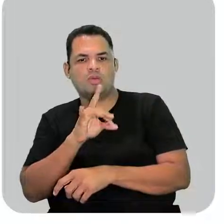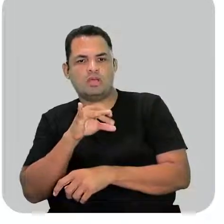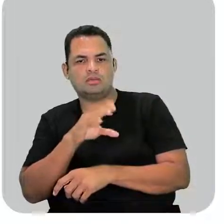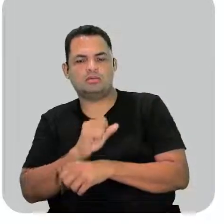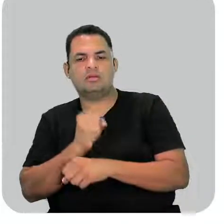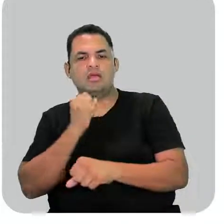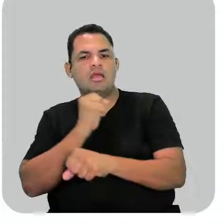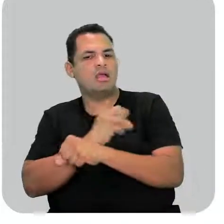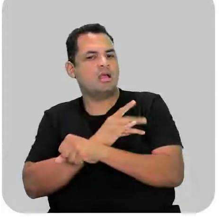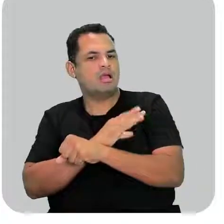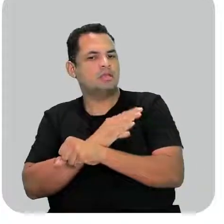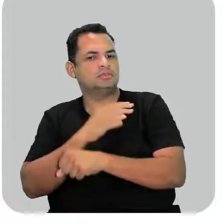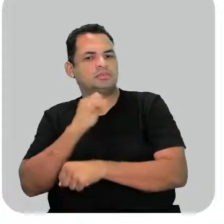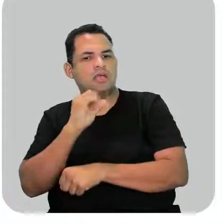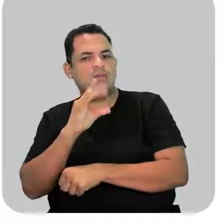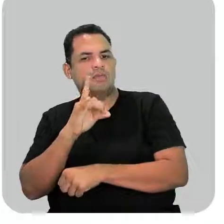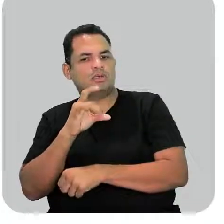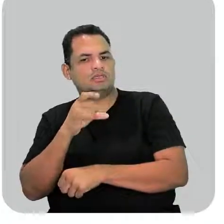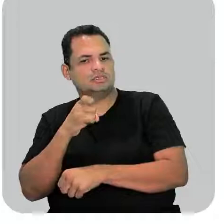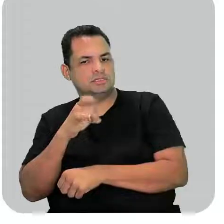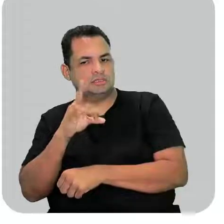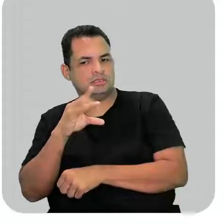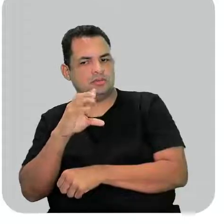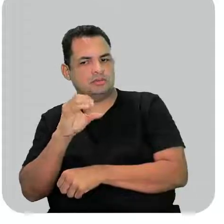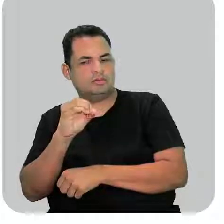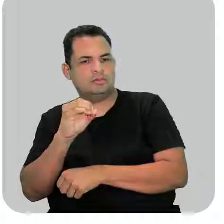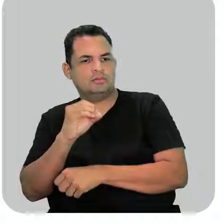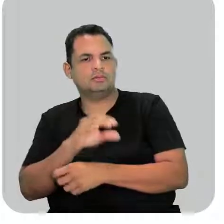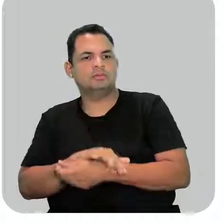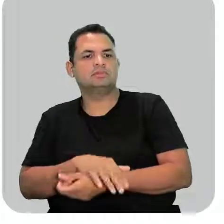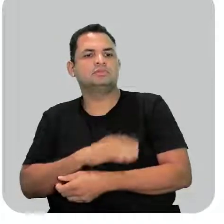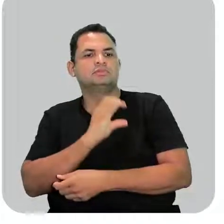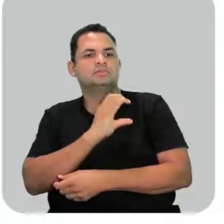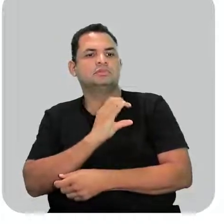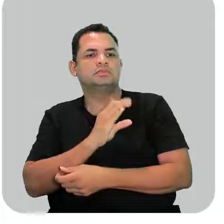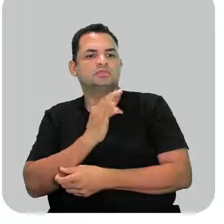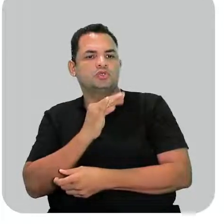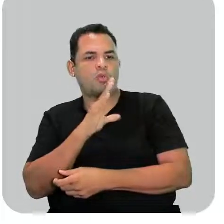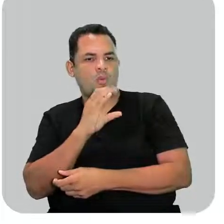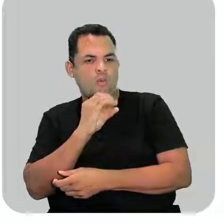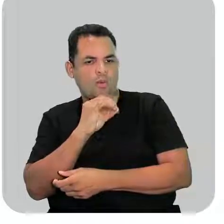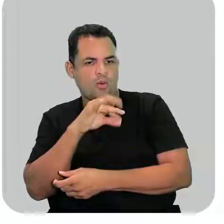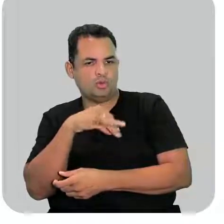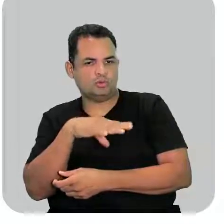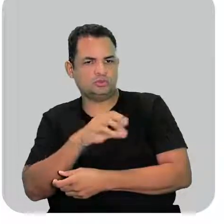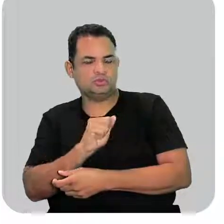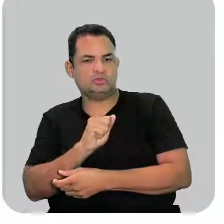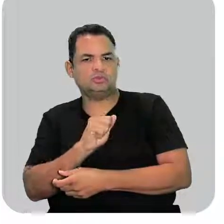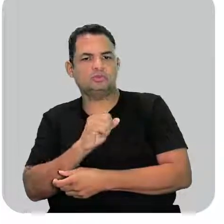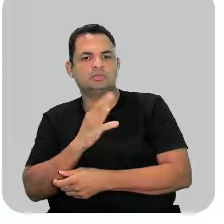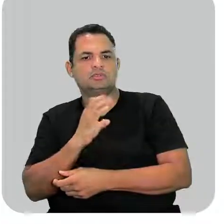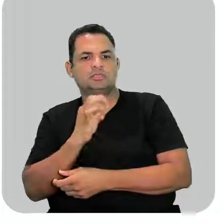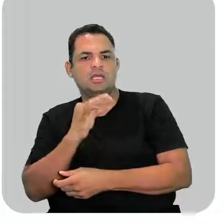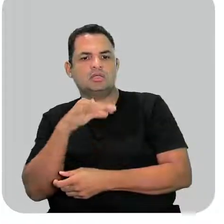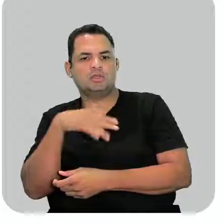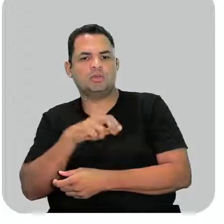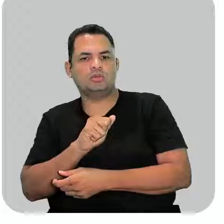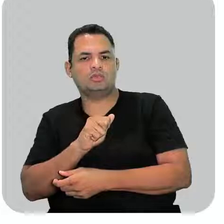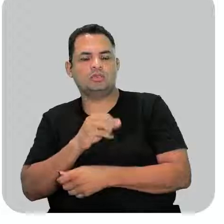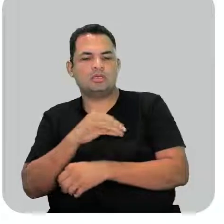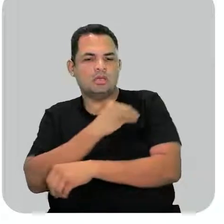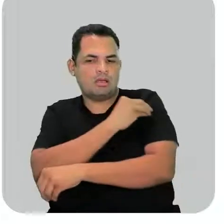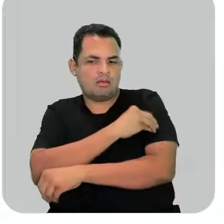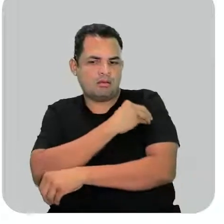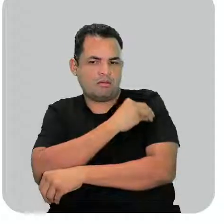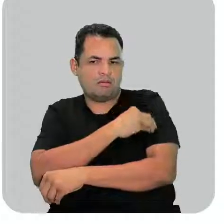orgânico e ácido carboxílico? Letra C, til composto, cetona e